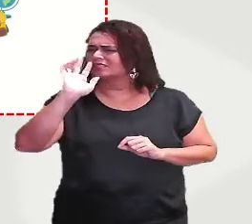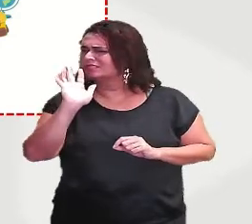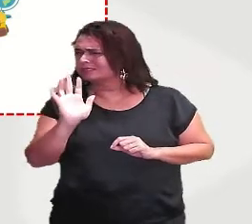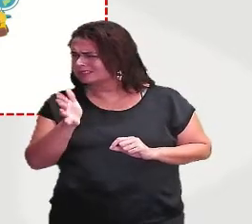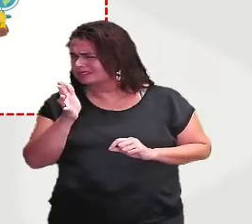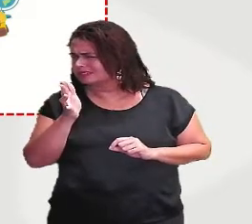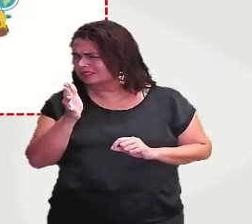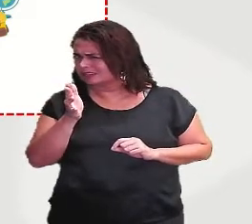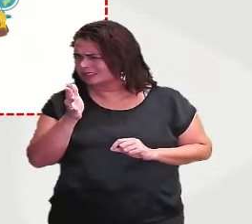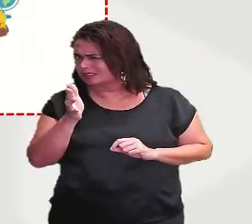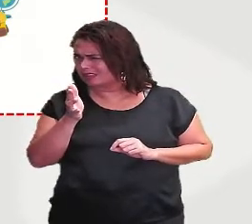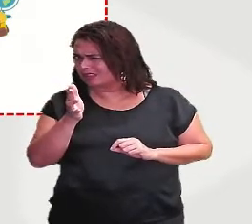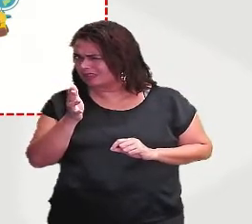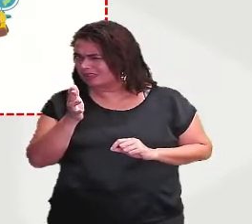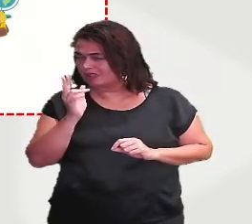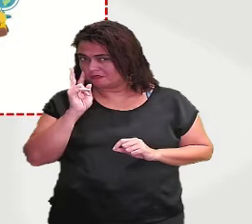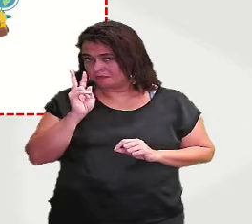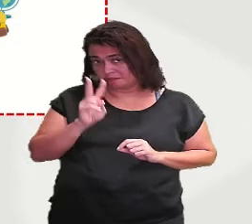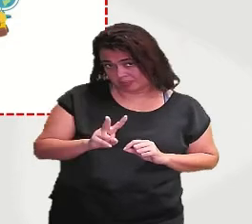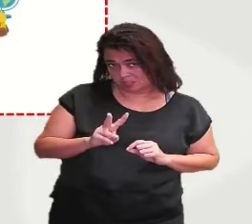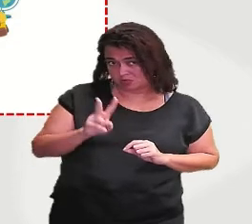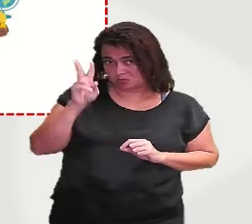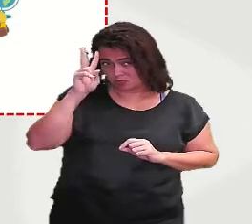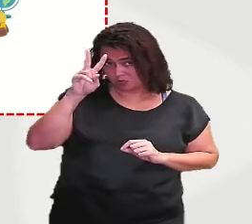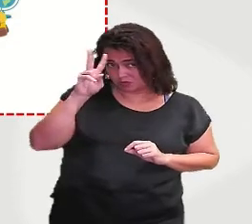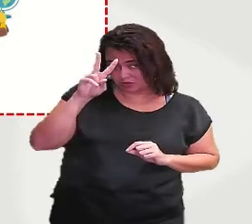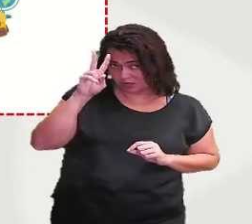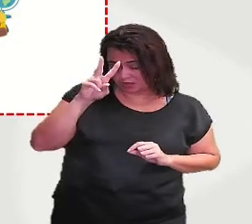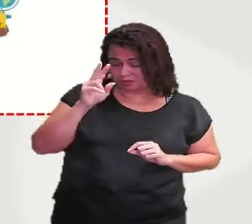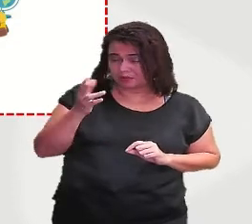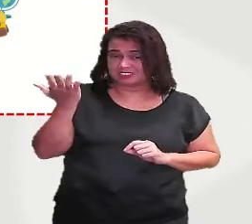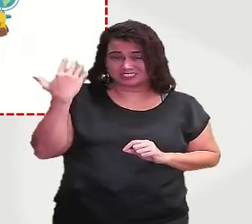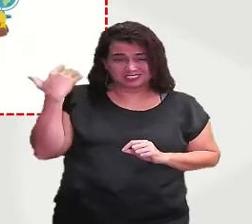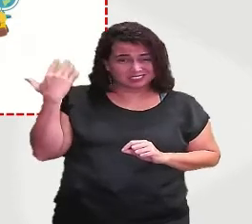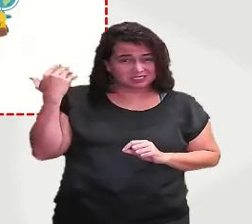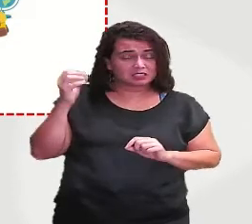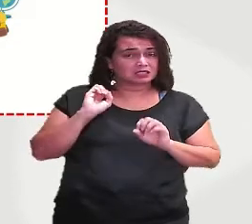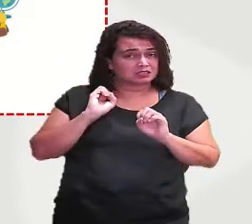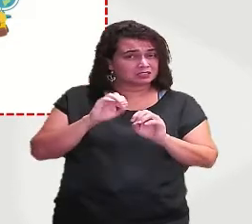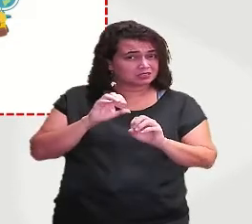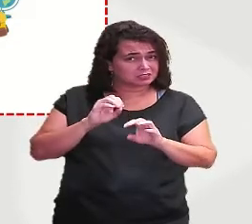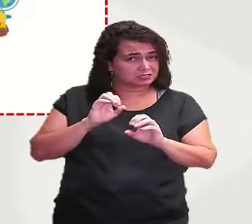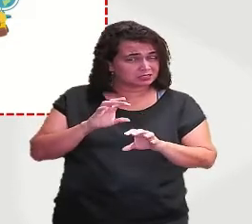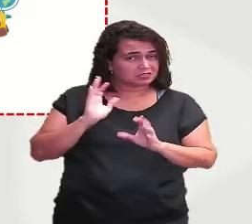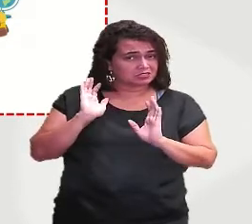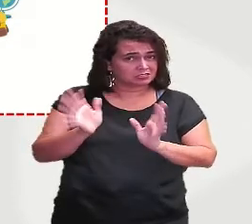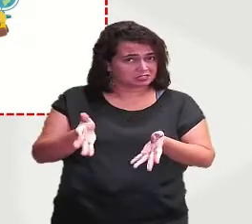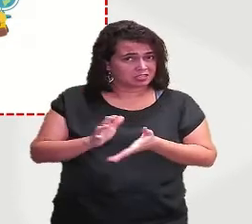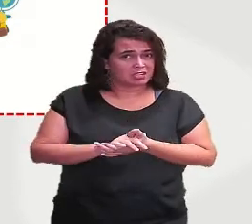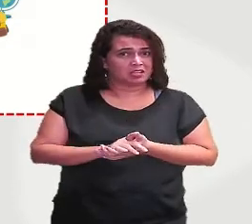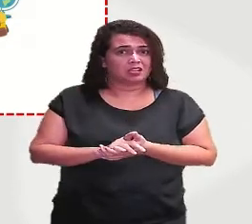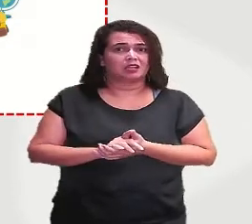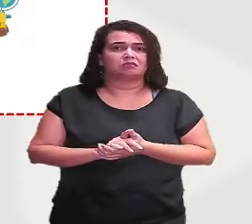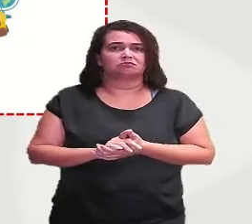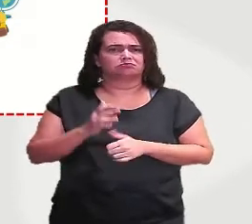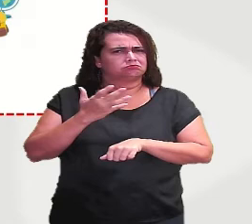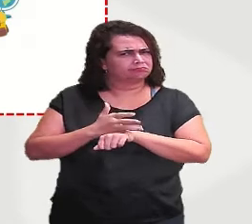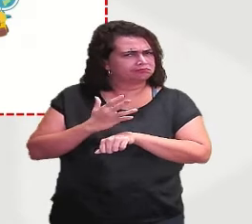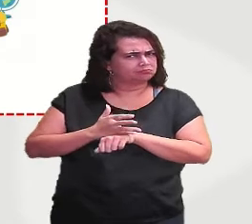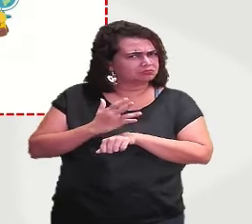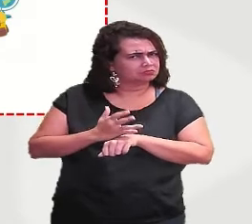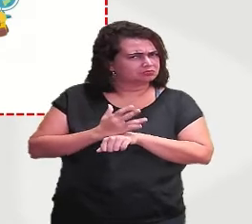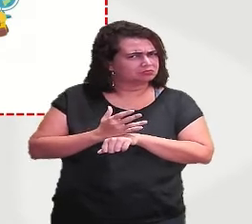teve alguma aula aí falando sobre preposição? Já realizou alguns conteúdos, alguns